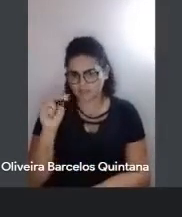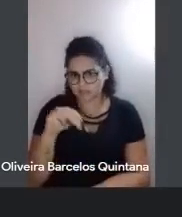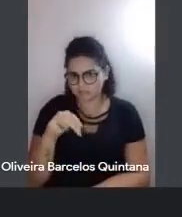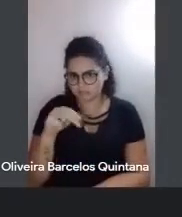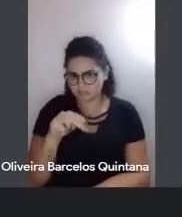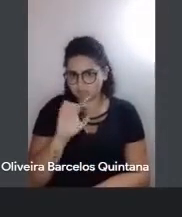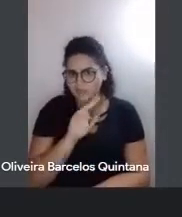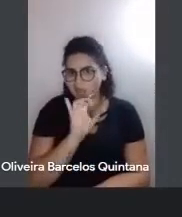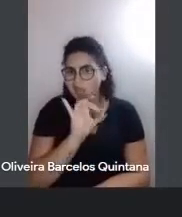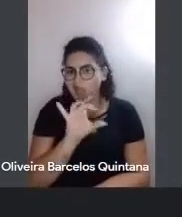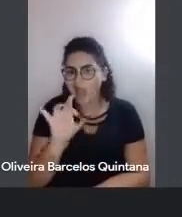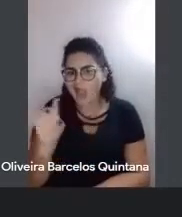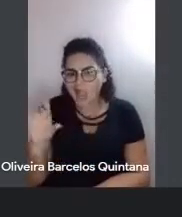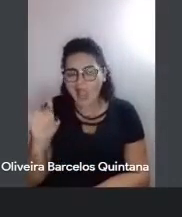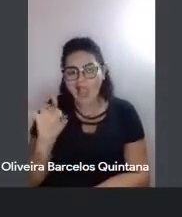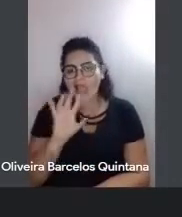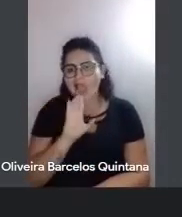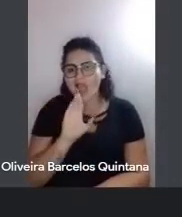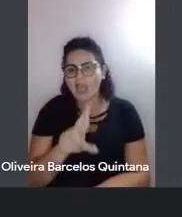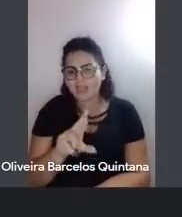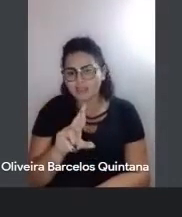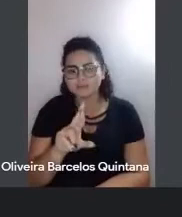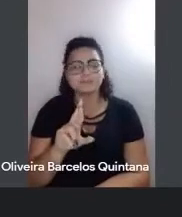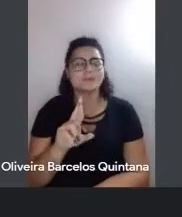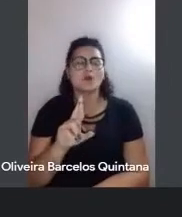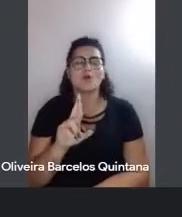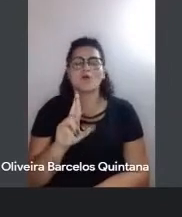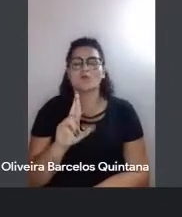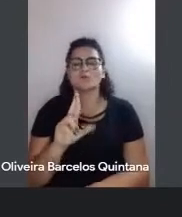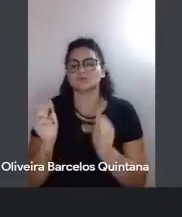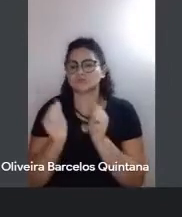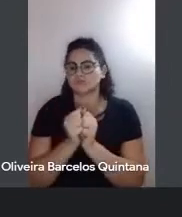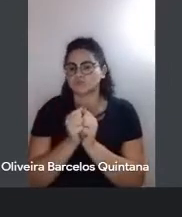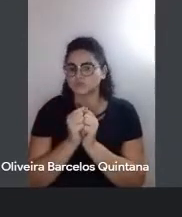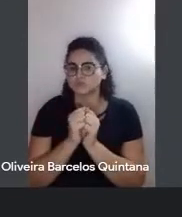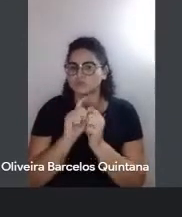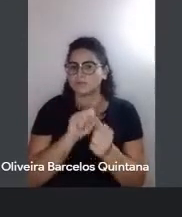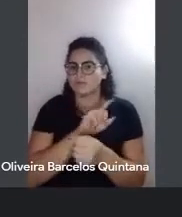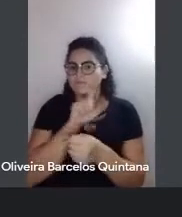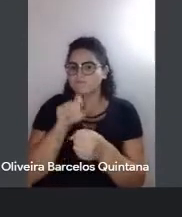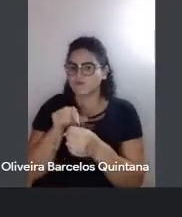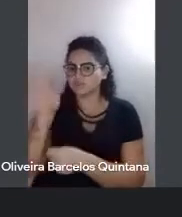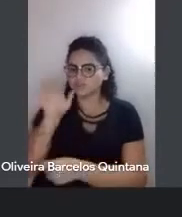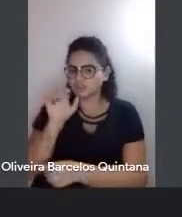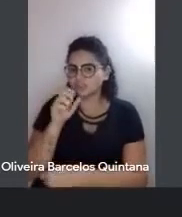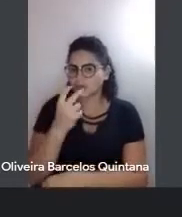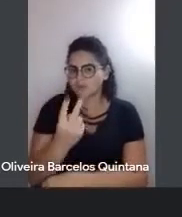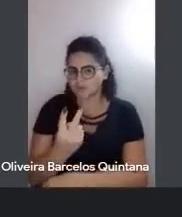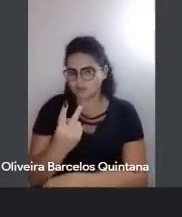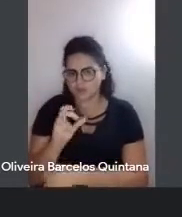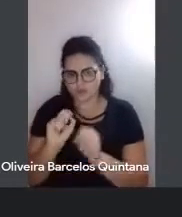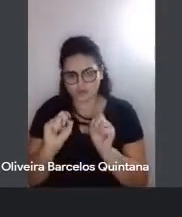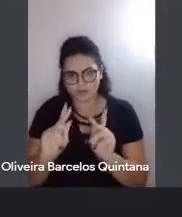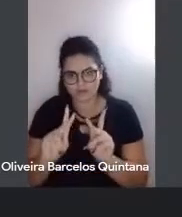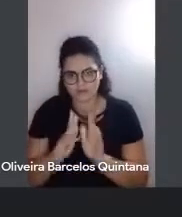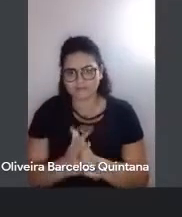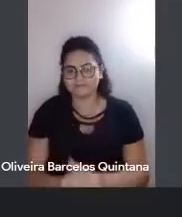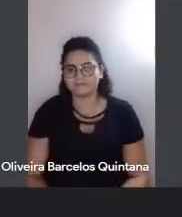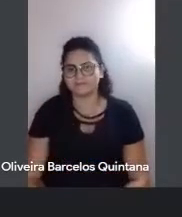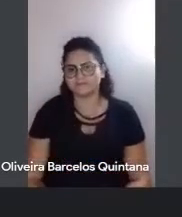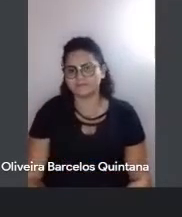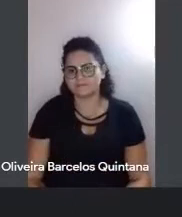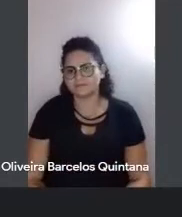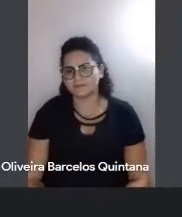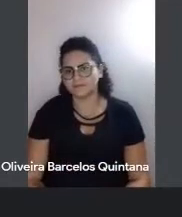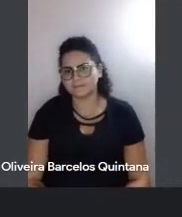e aí vocês respondem e em bloco essas duas questões, a gente retorna e chama mais dois. Pode ser? Essa dinâmica, gente? Que bom!